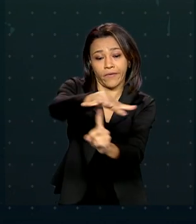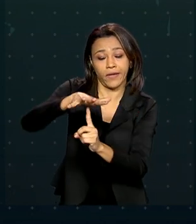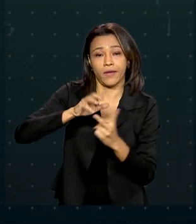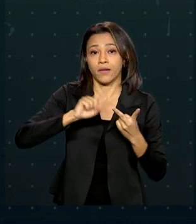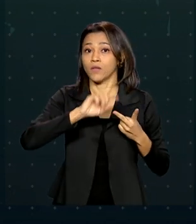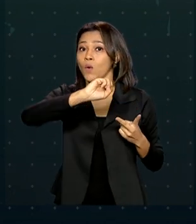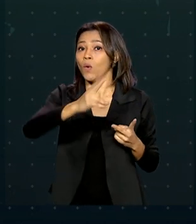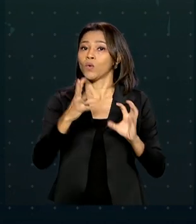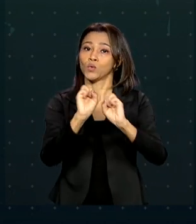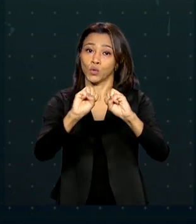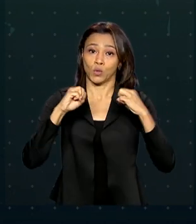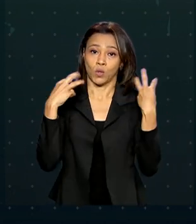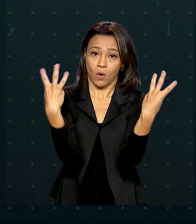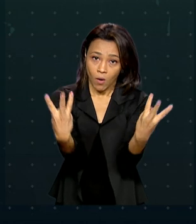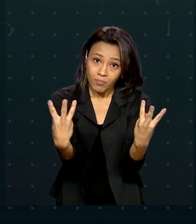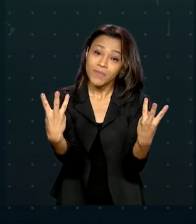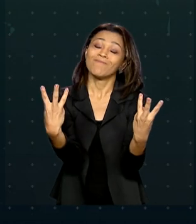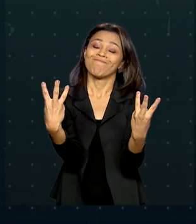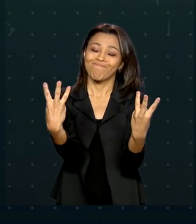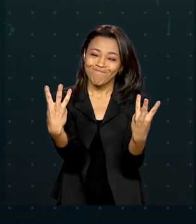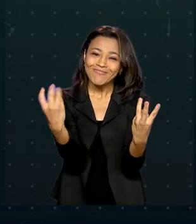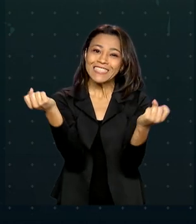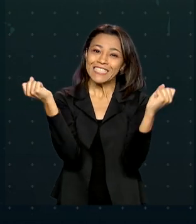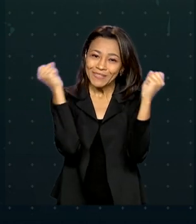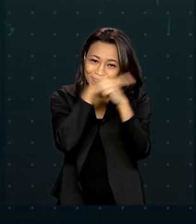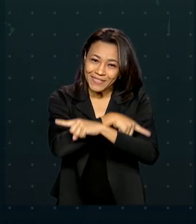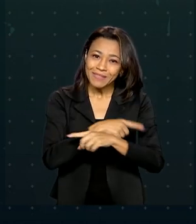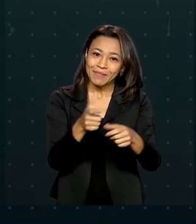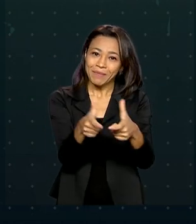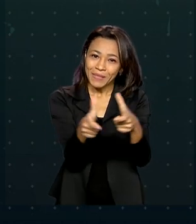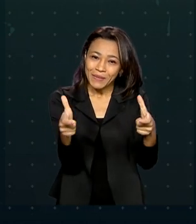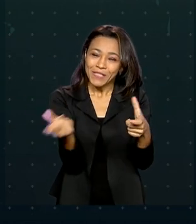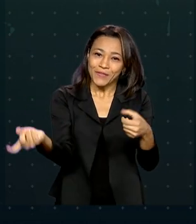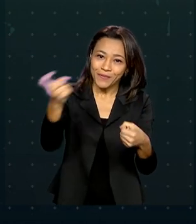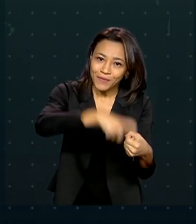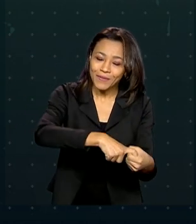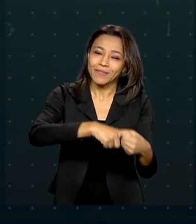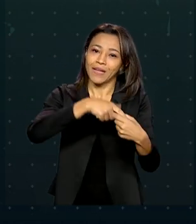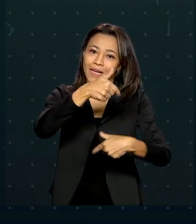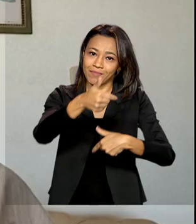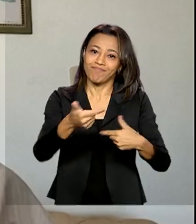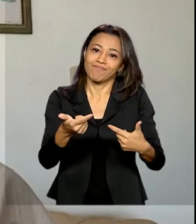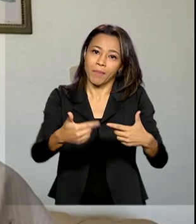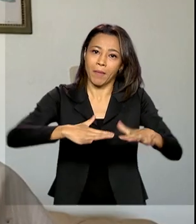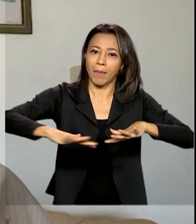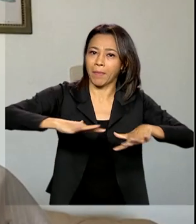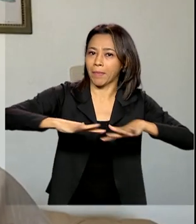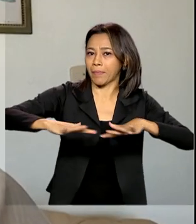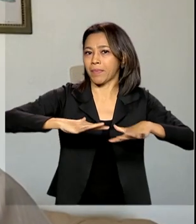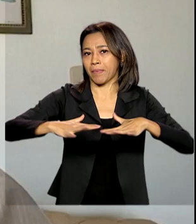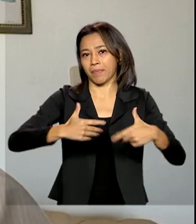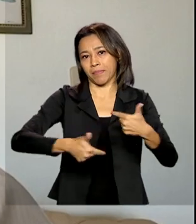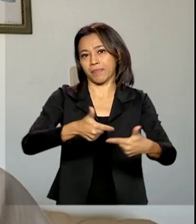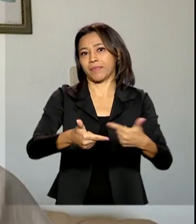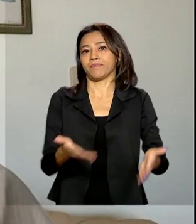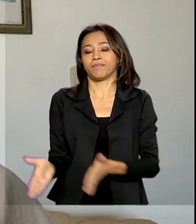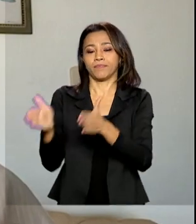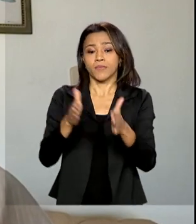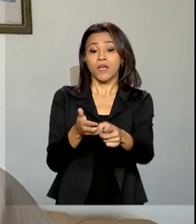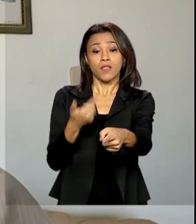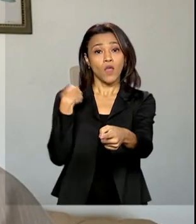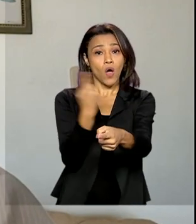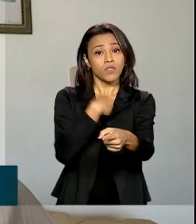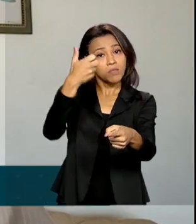shoppings populares, encontram maior dificuldade em retornar às atividades. Nós estamos falando do Brasil como um todo,